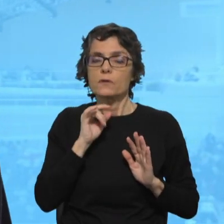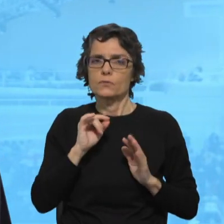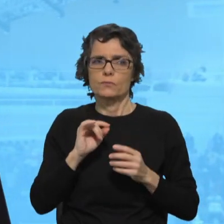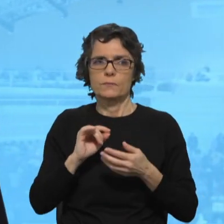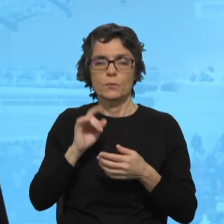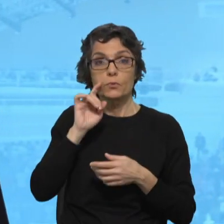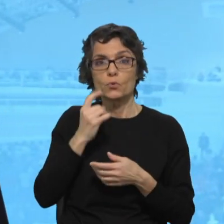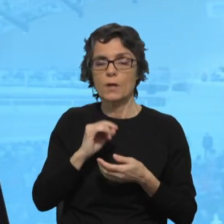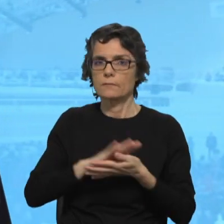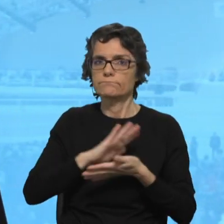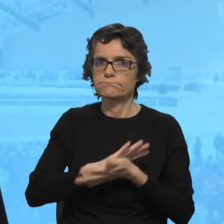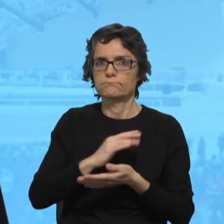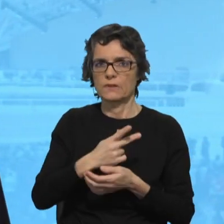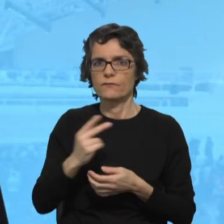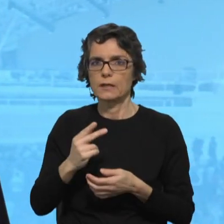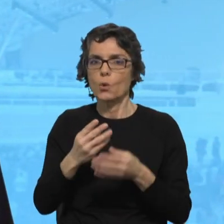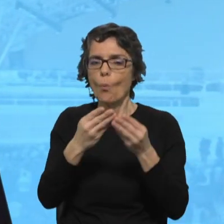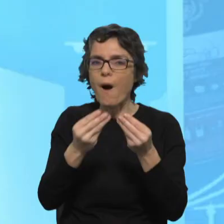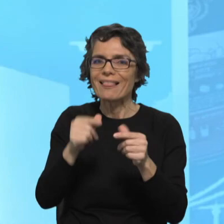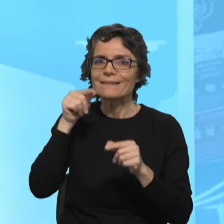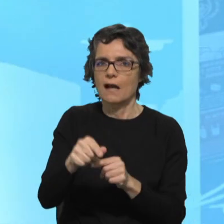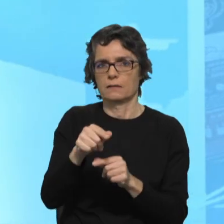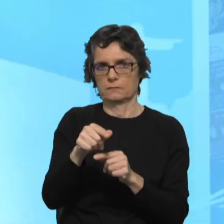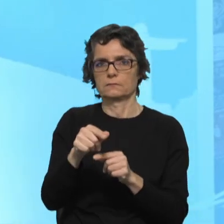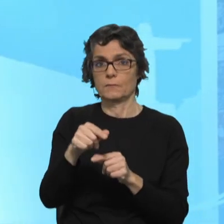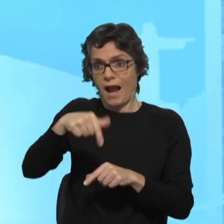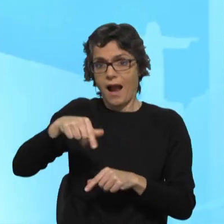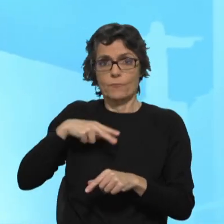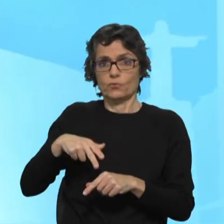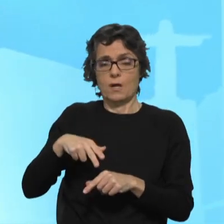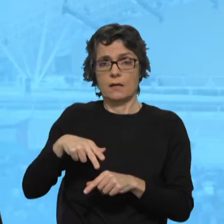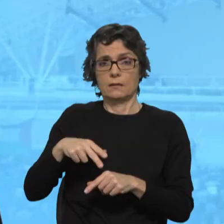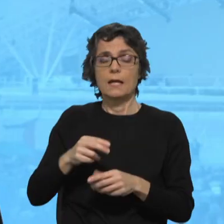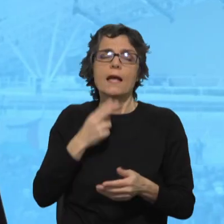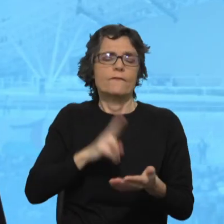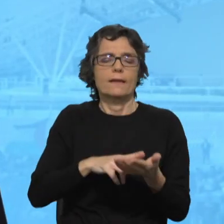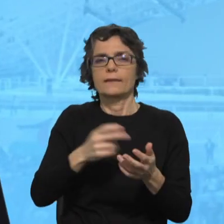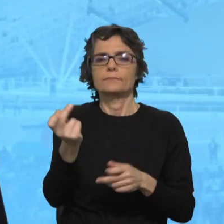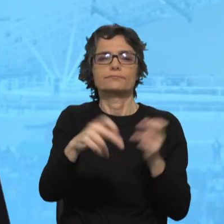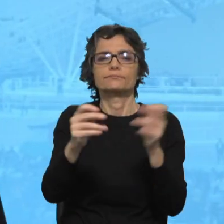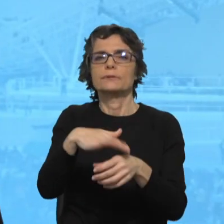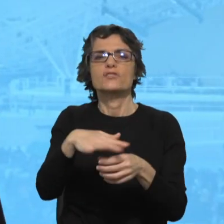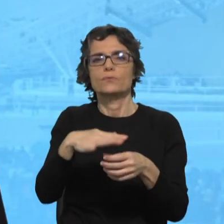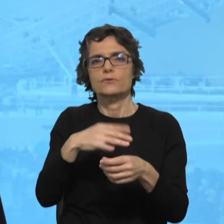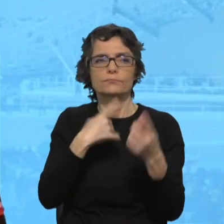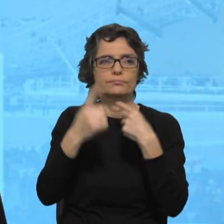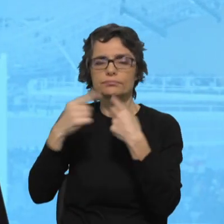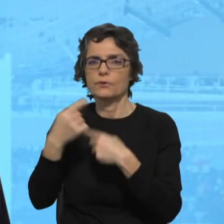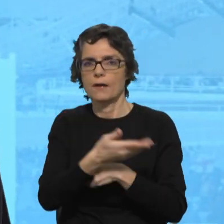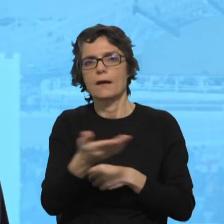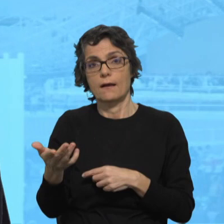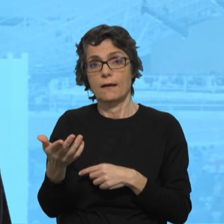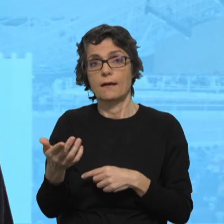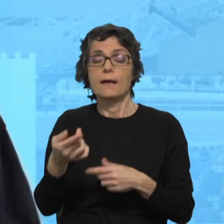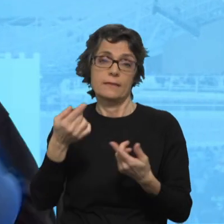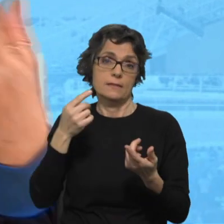qualidade, que existe em Portugal. É verdade que temos criticado muito algumas situações, nomeadamente durante as semanas